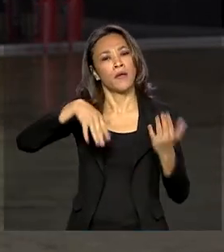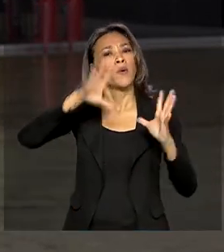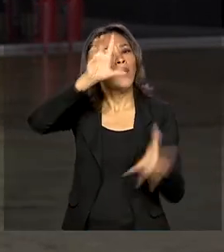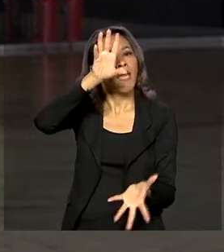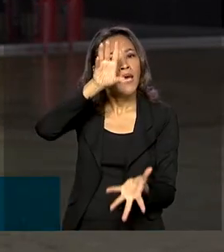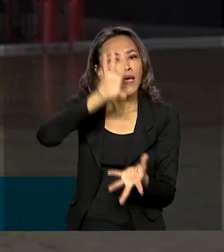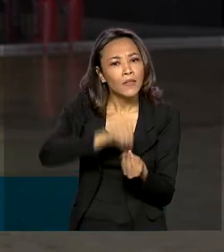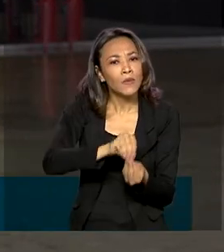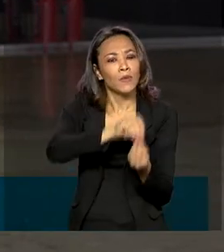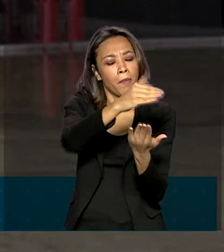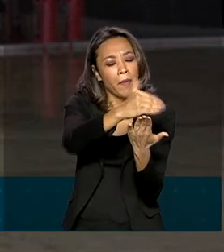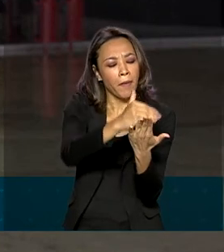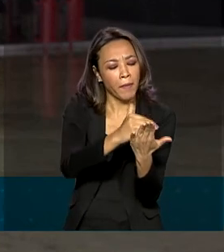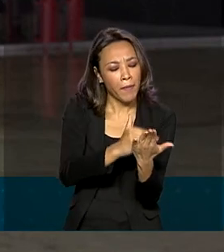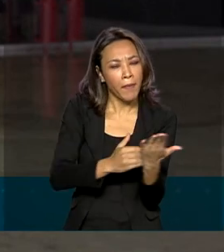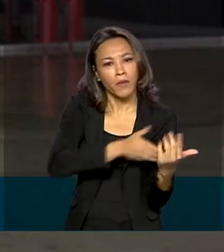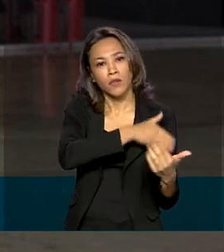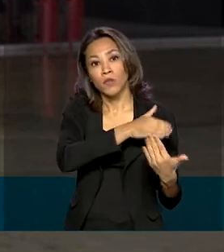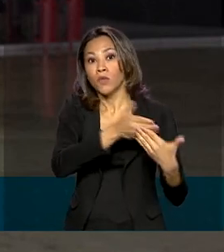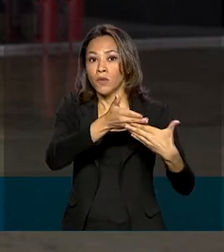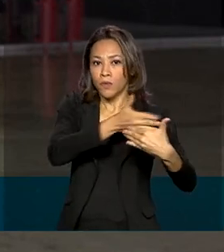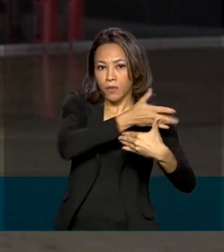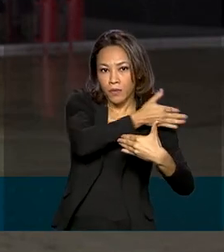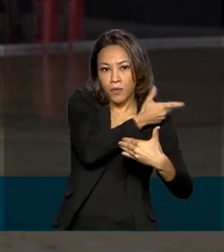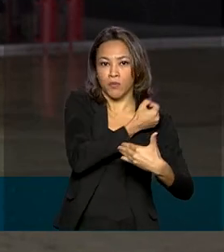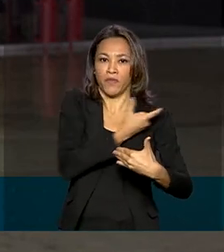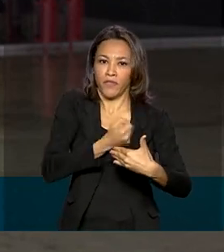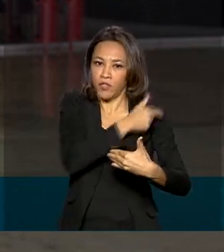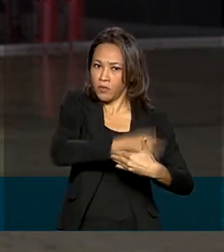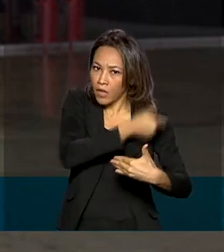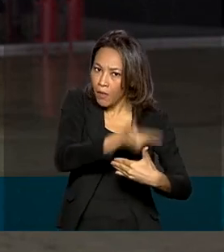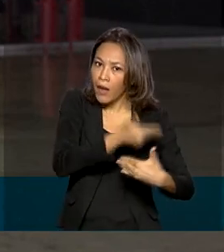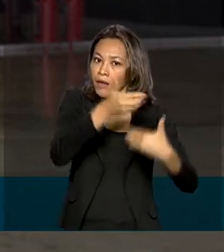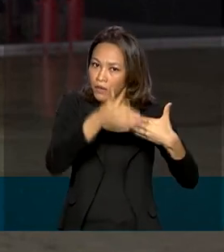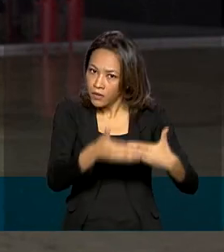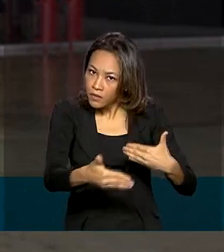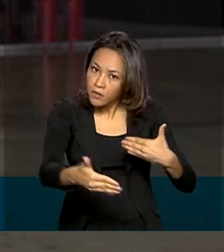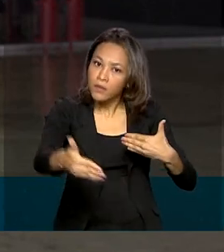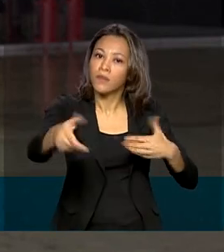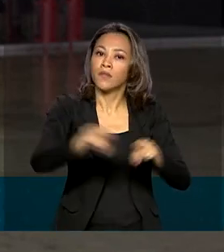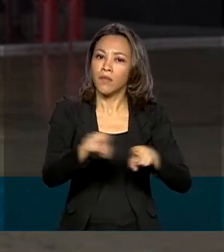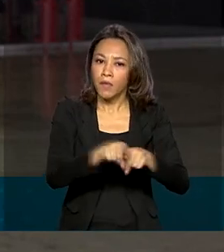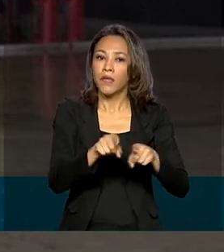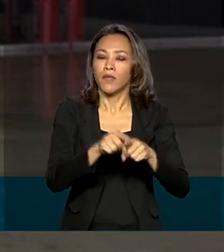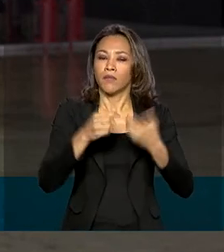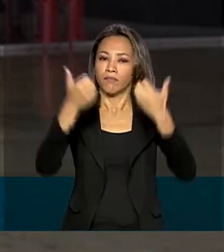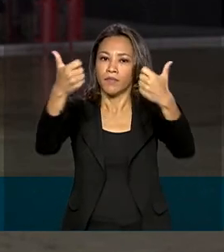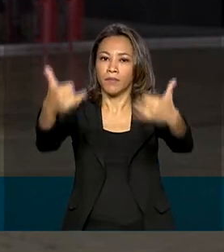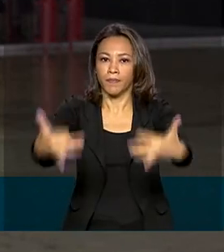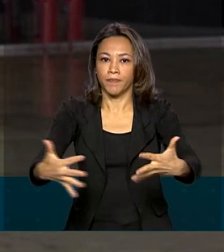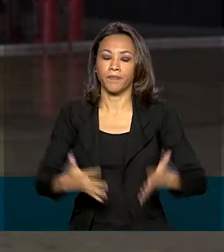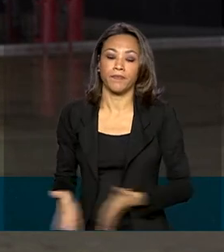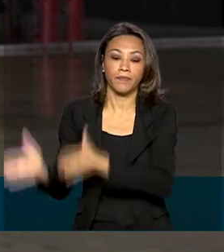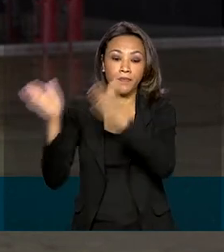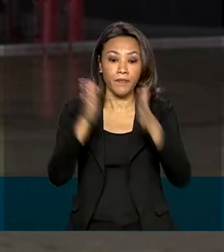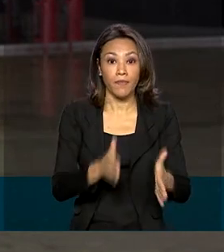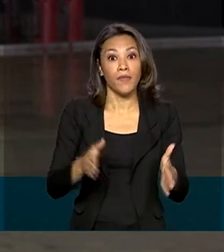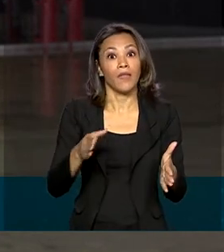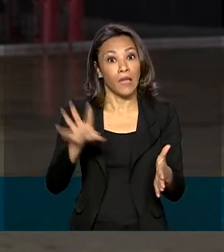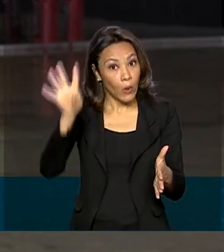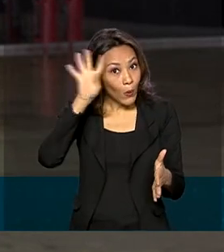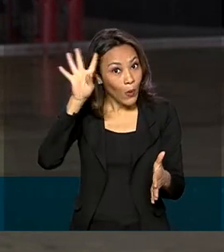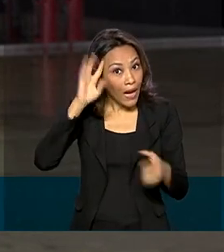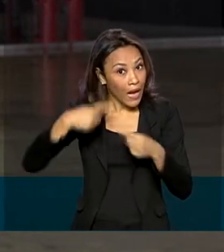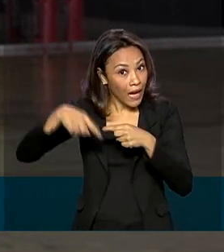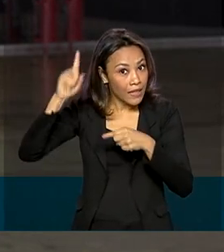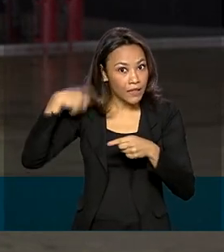governo em 2020, e as prioridades pra esse ano de 2021. Aliás, essa quarta-feira foi bastante